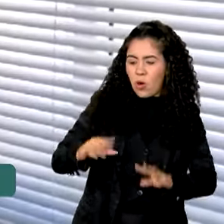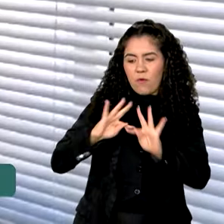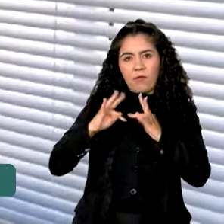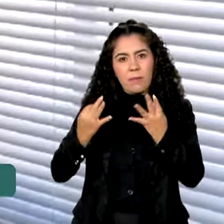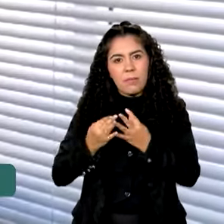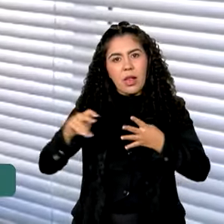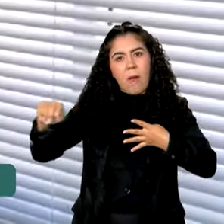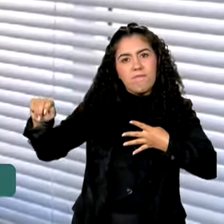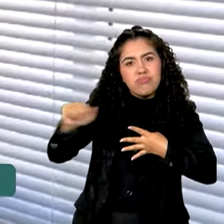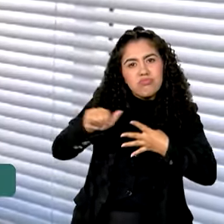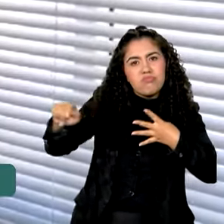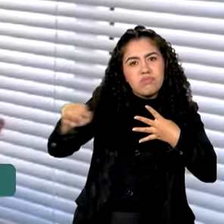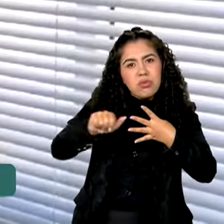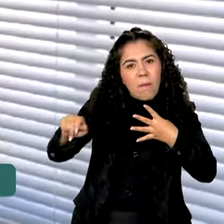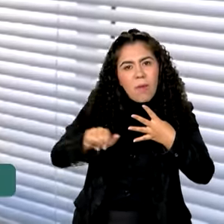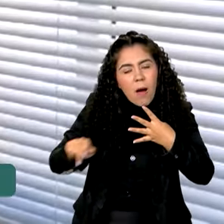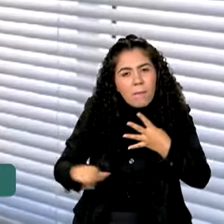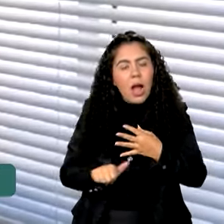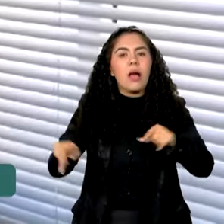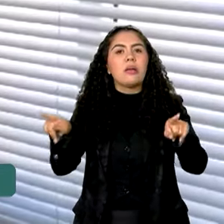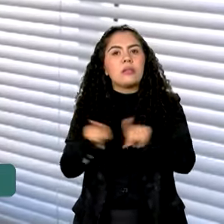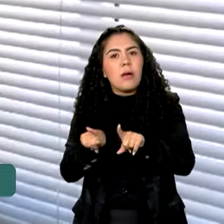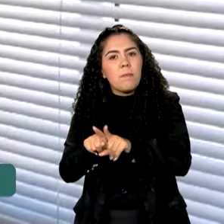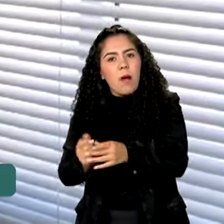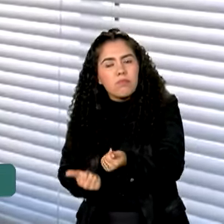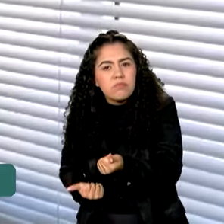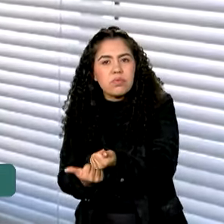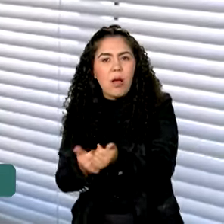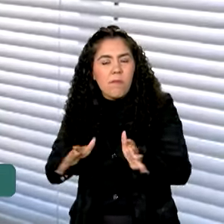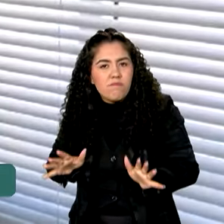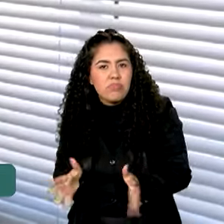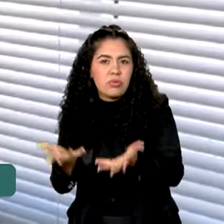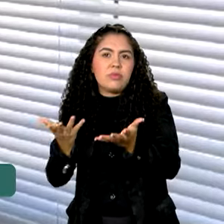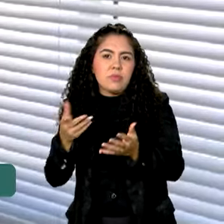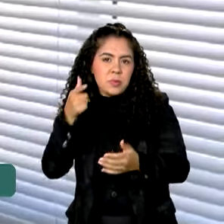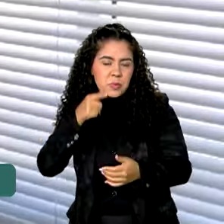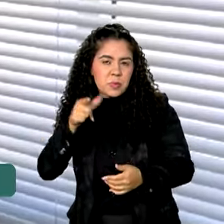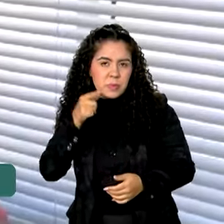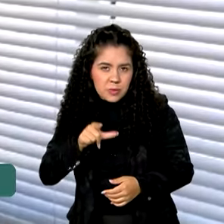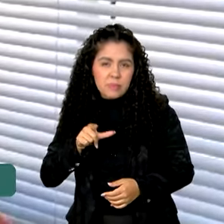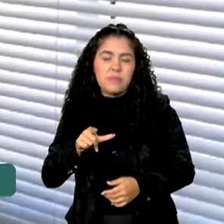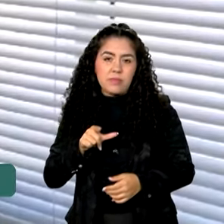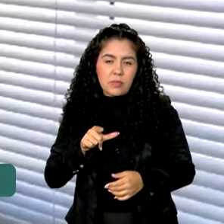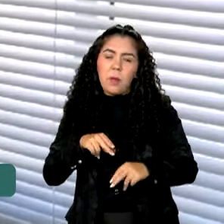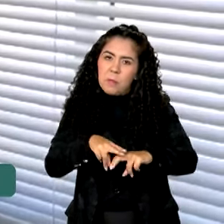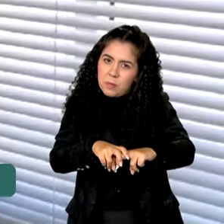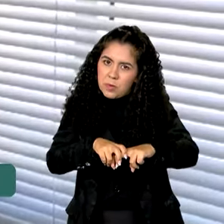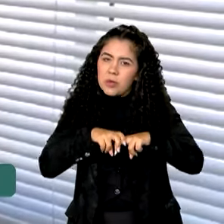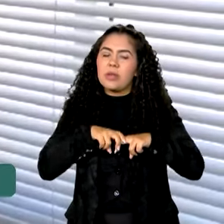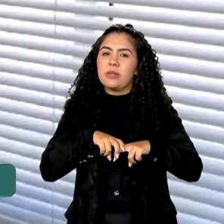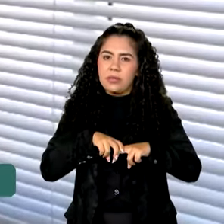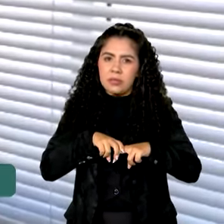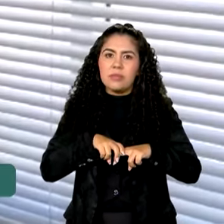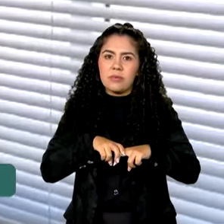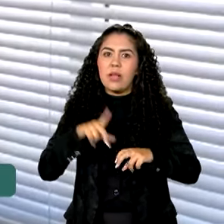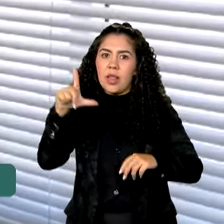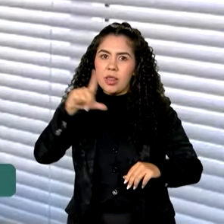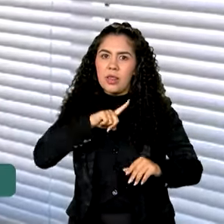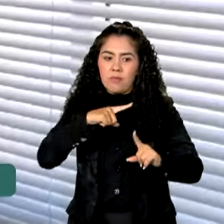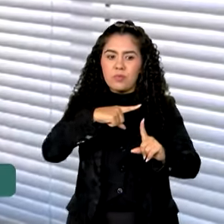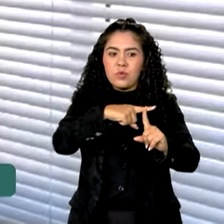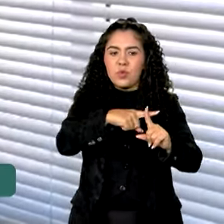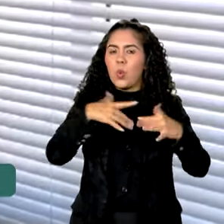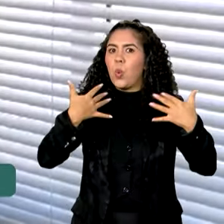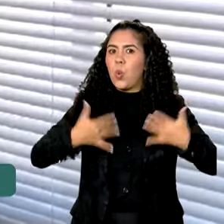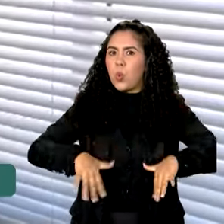só aumento de valor, mas a cobertura passou a ser também maior. Isso realmente teve um impacto muito grande.